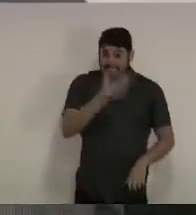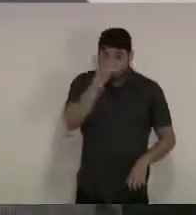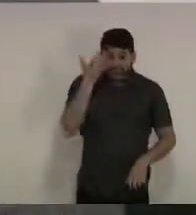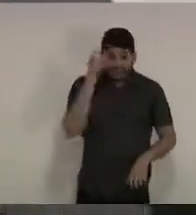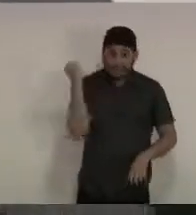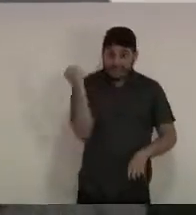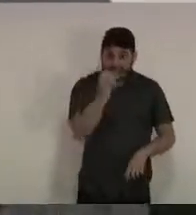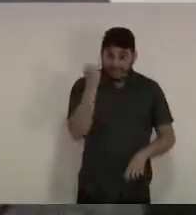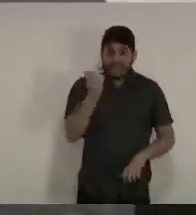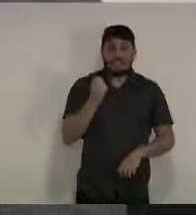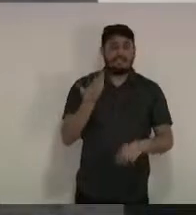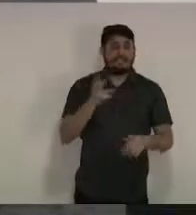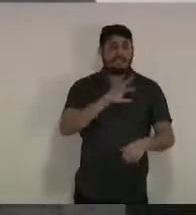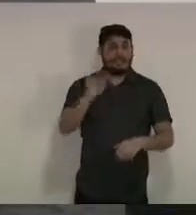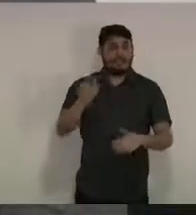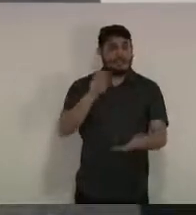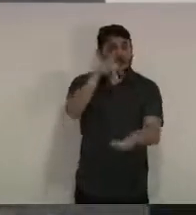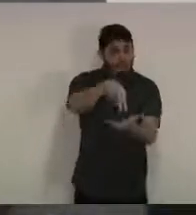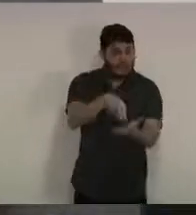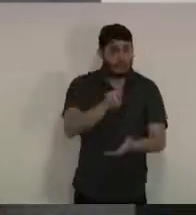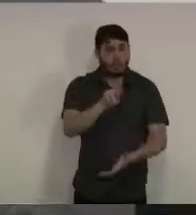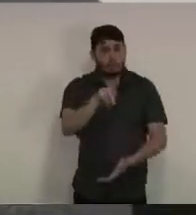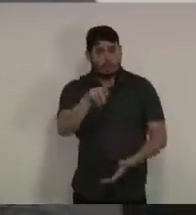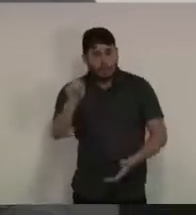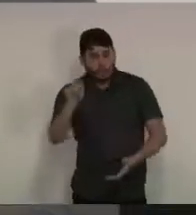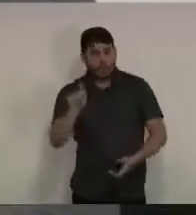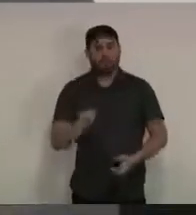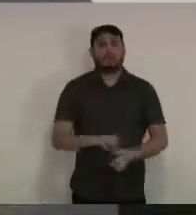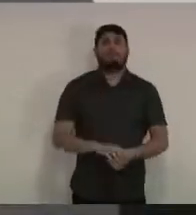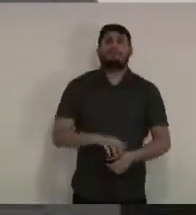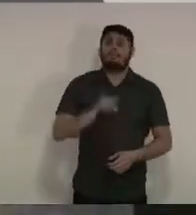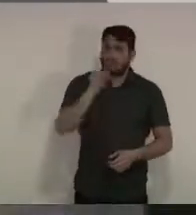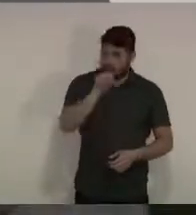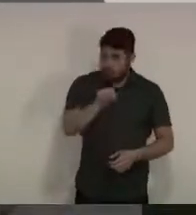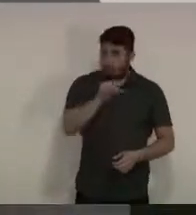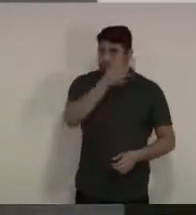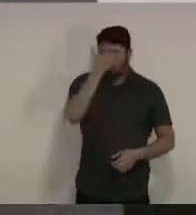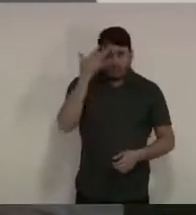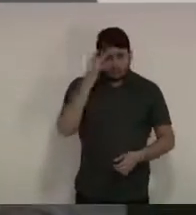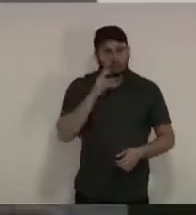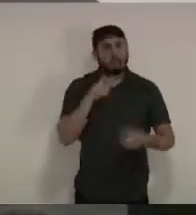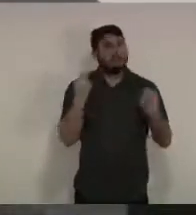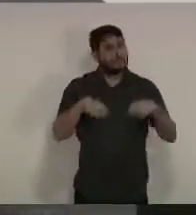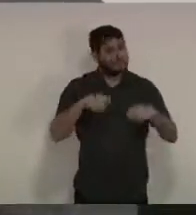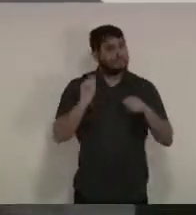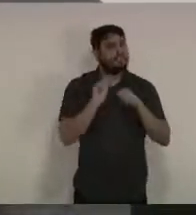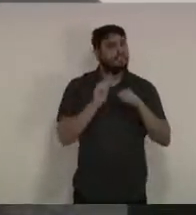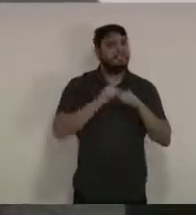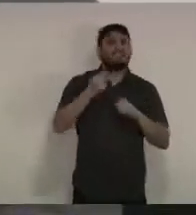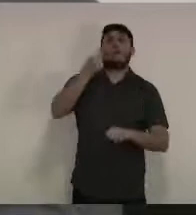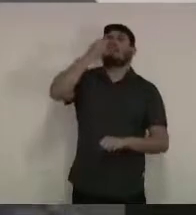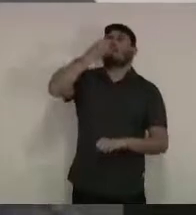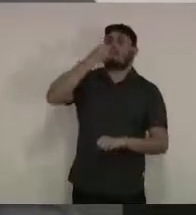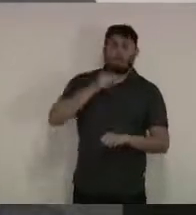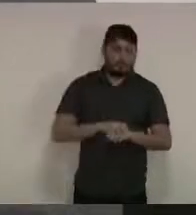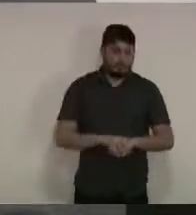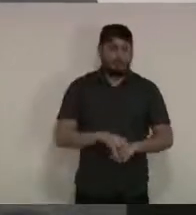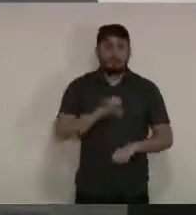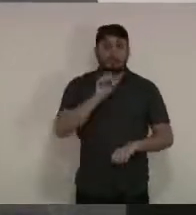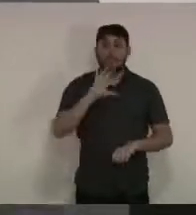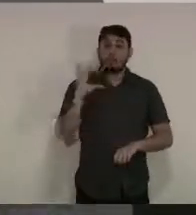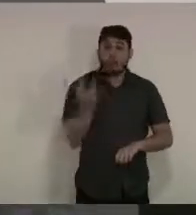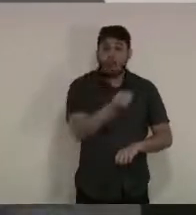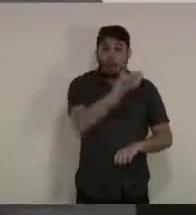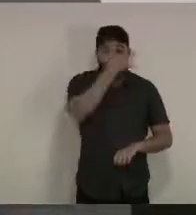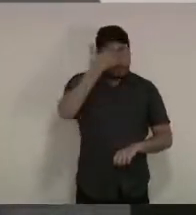nossas UPAs e que tem indicação clínica esses pacientes são coletados todos os pacientes internados no hospital Manuel